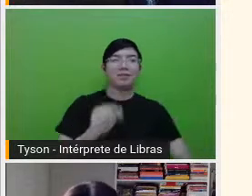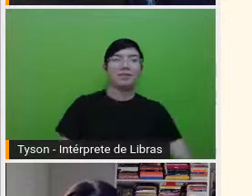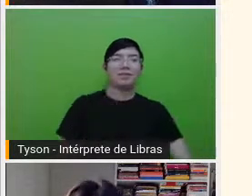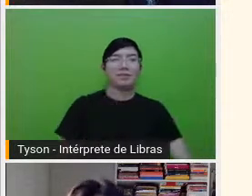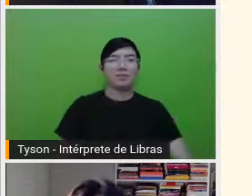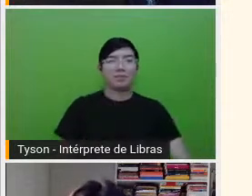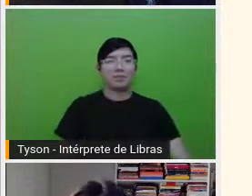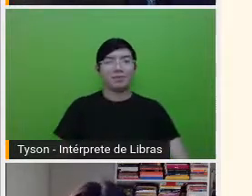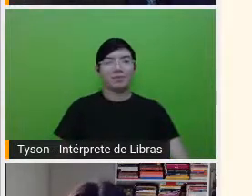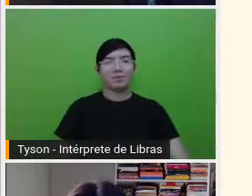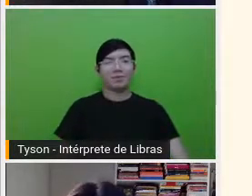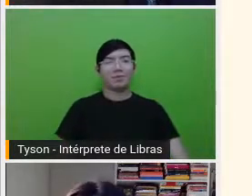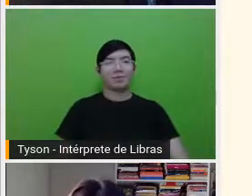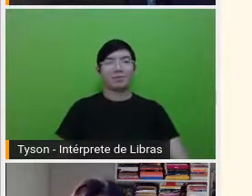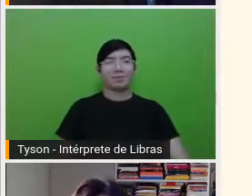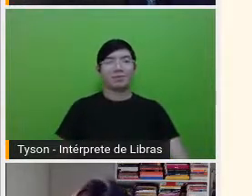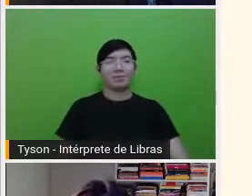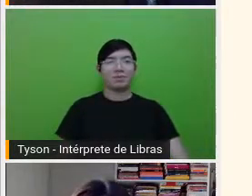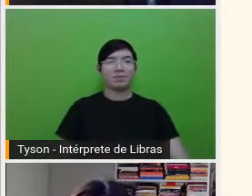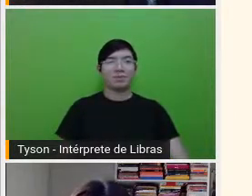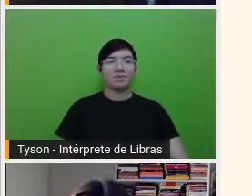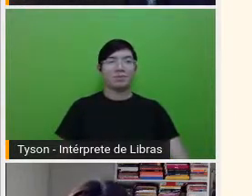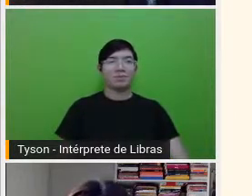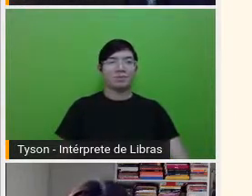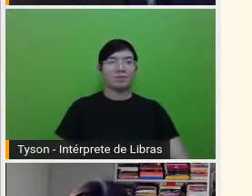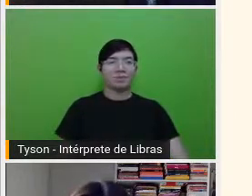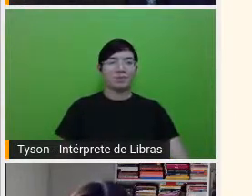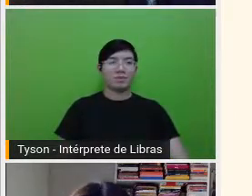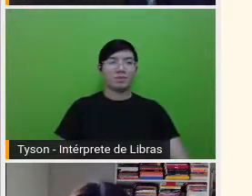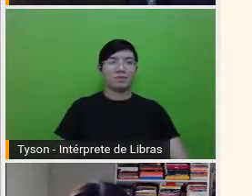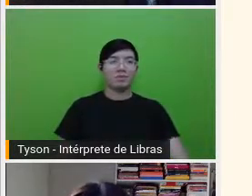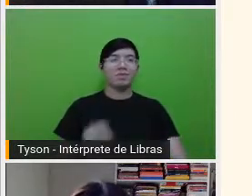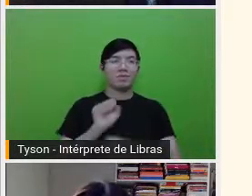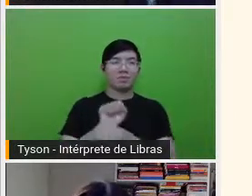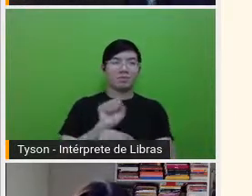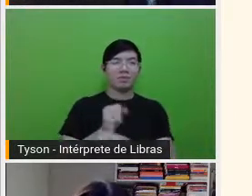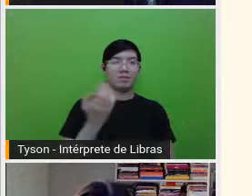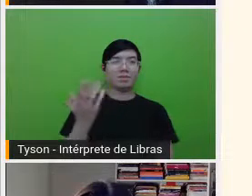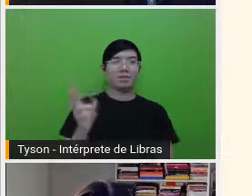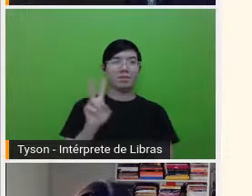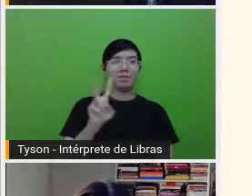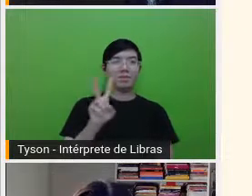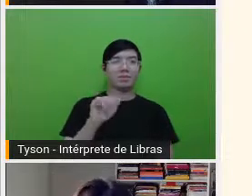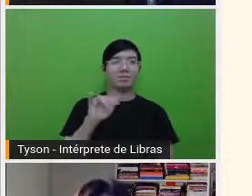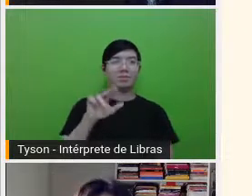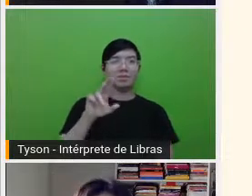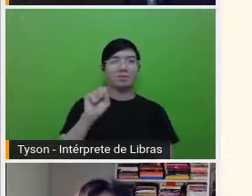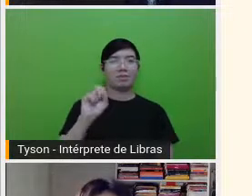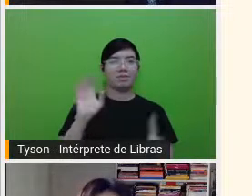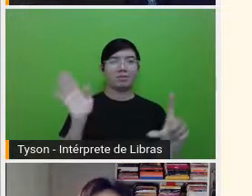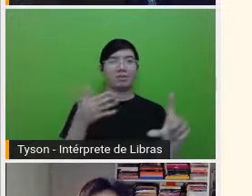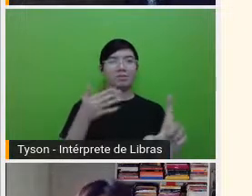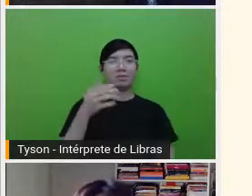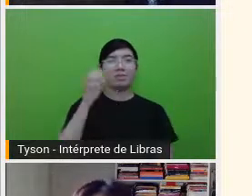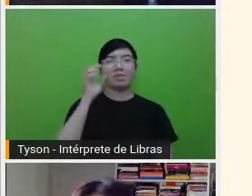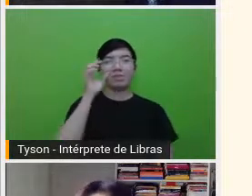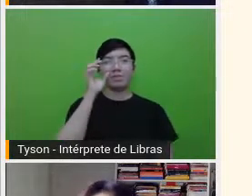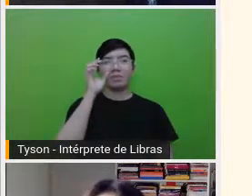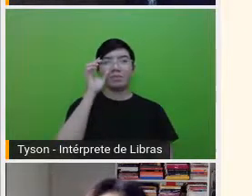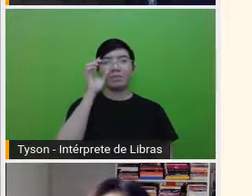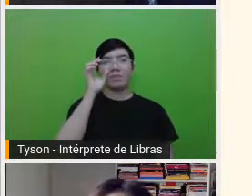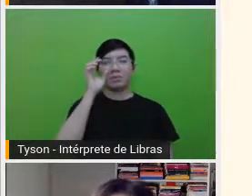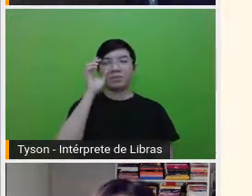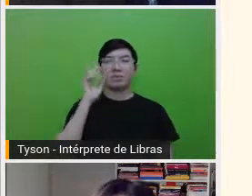Então, aí em seguida, enquanto o Vinícius passa aí, a gente vai ver justamente,